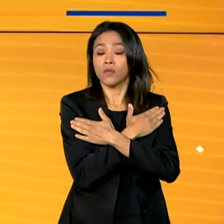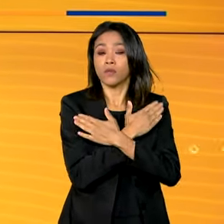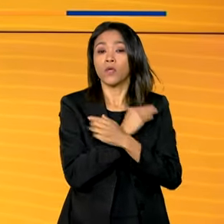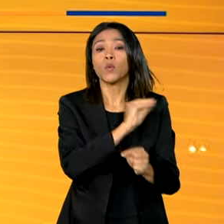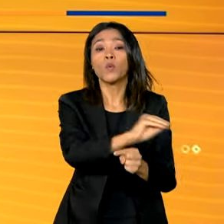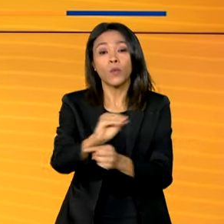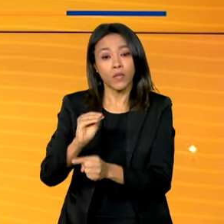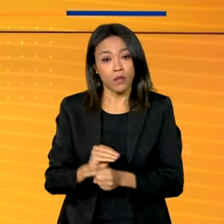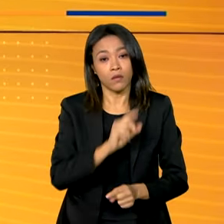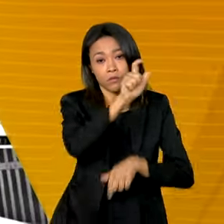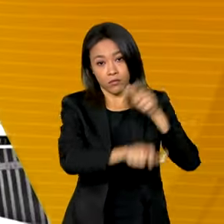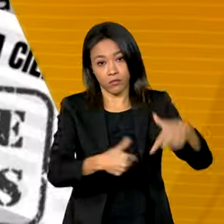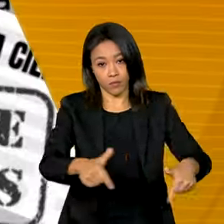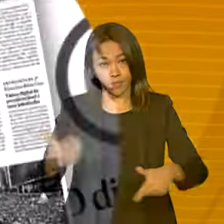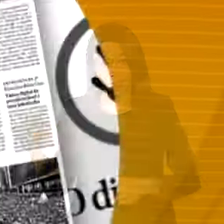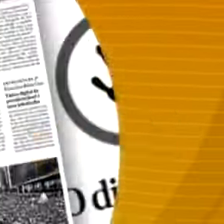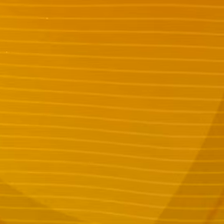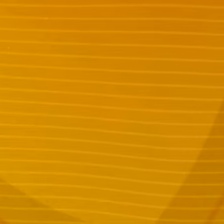brasileiros.